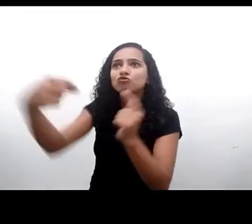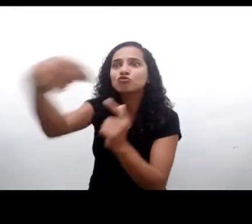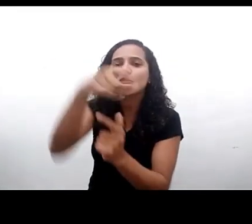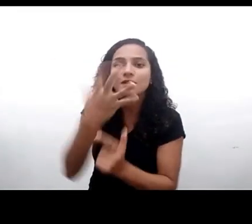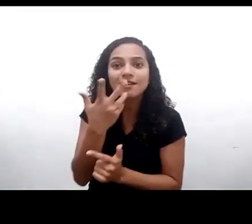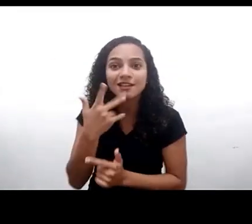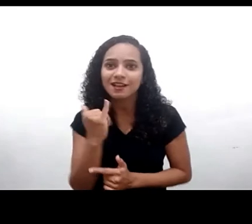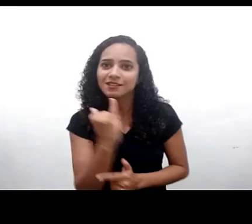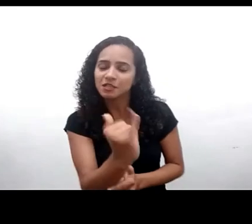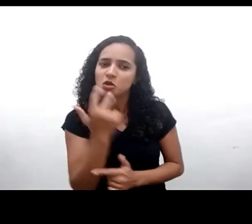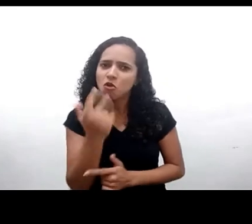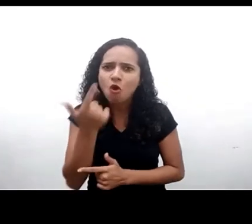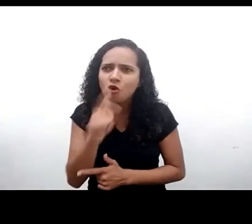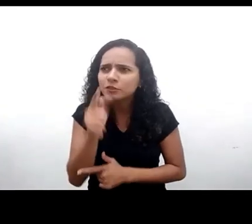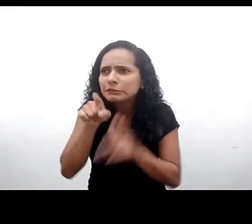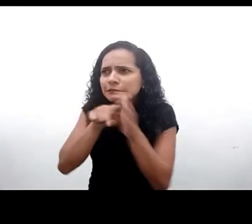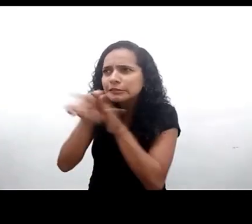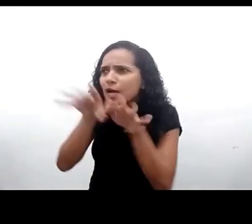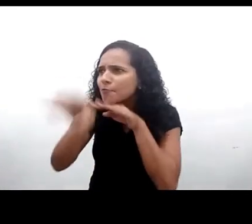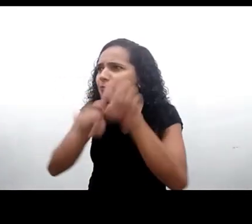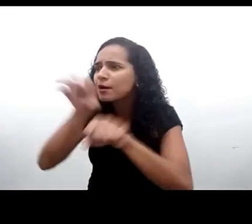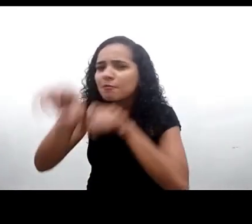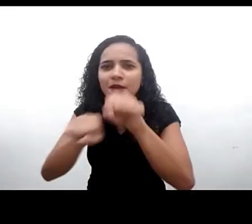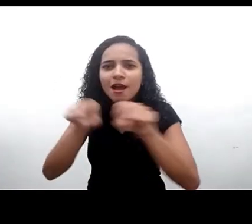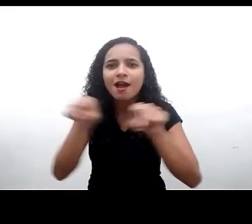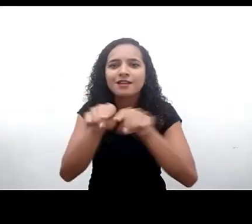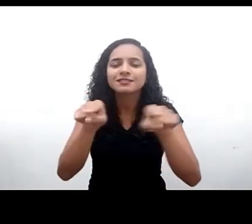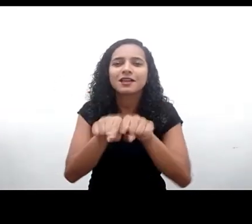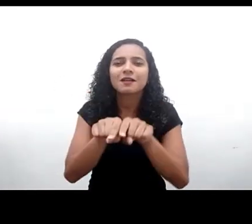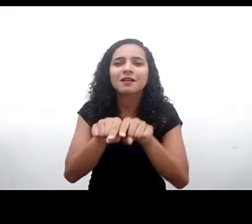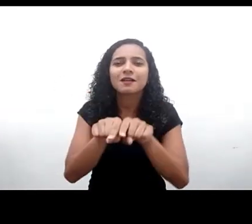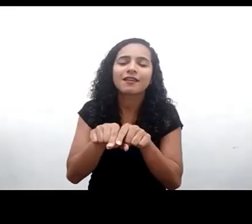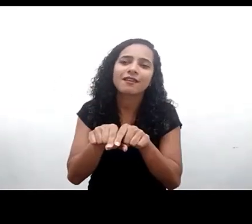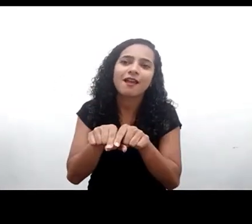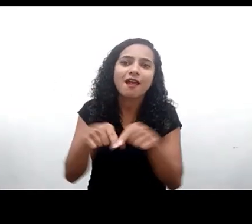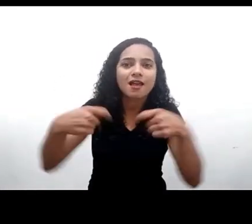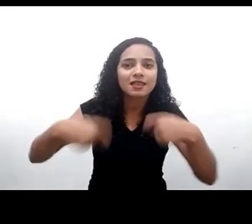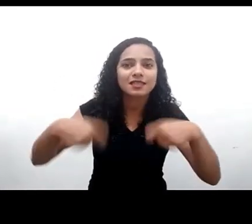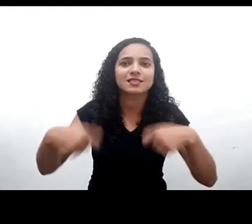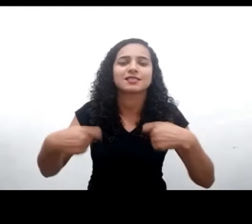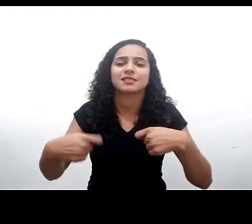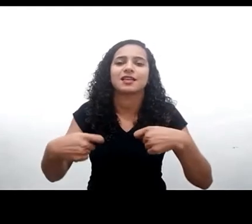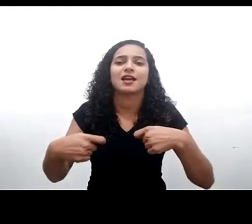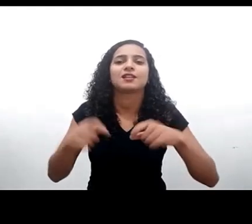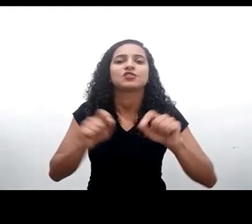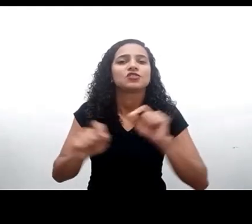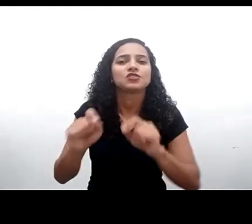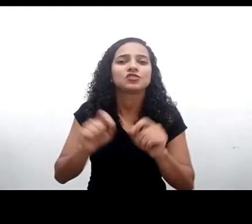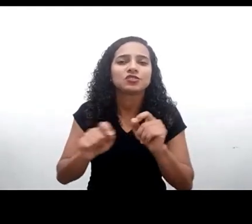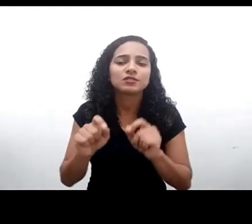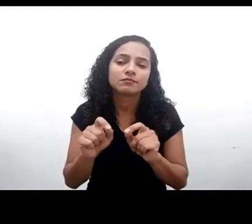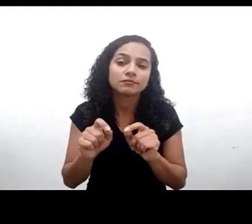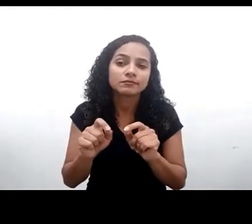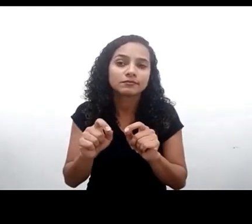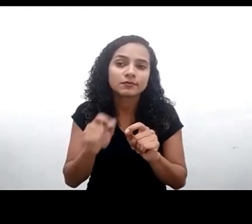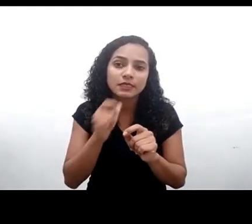necessidade de serem apoiados para poderem estar no ambiente